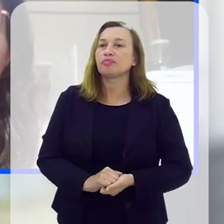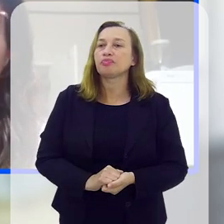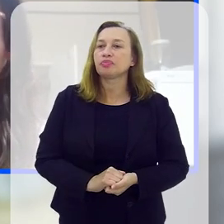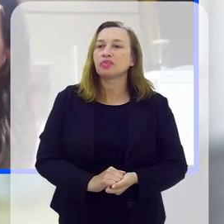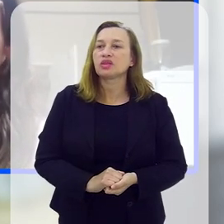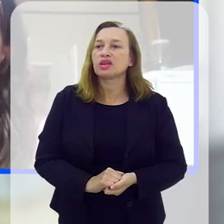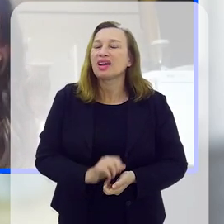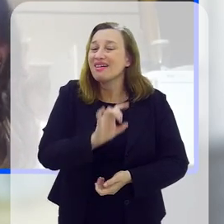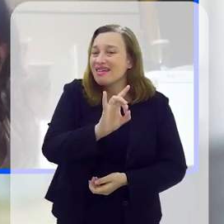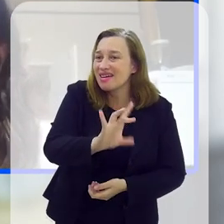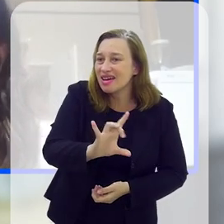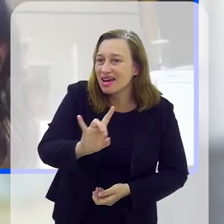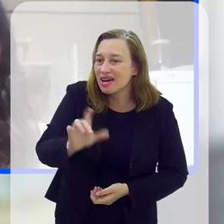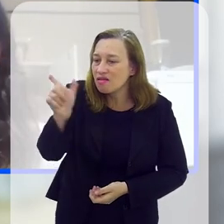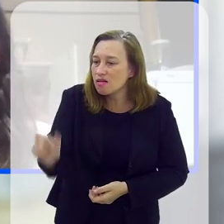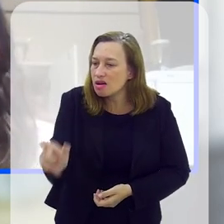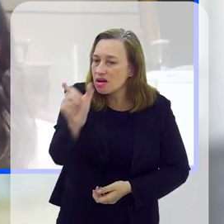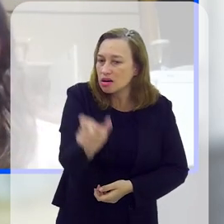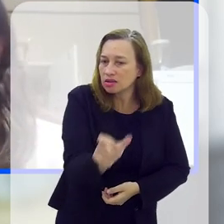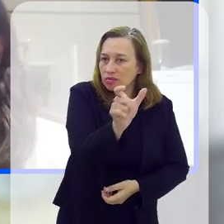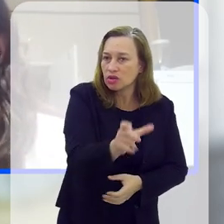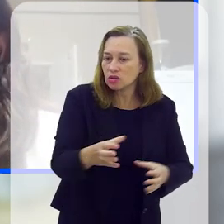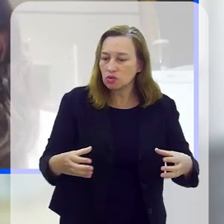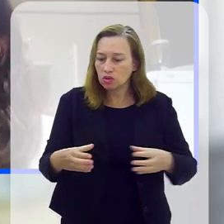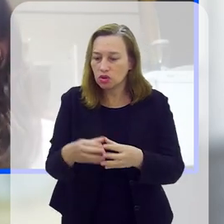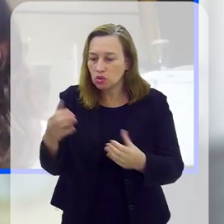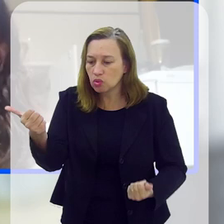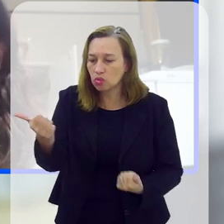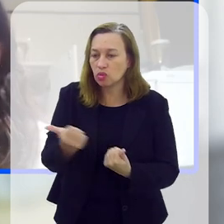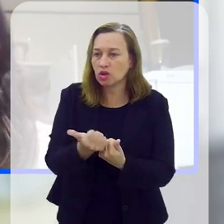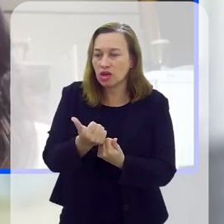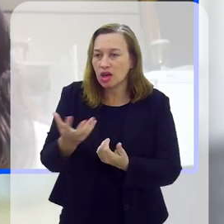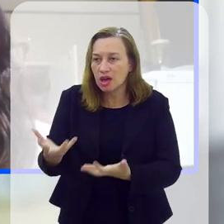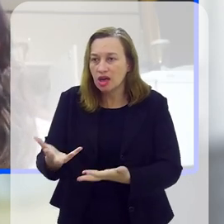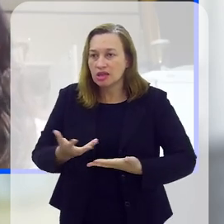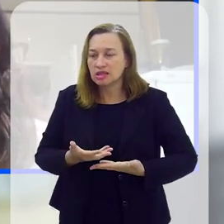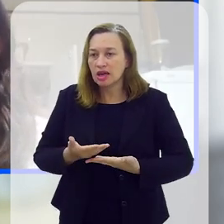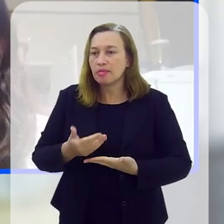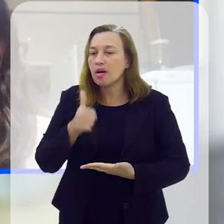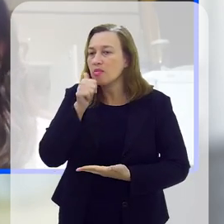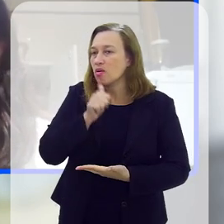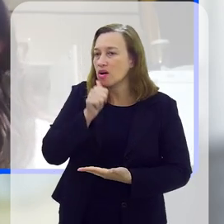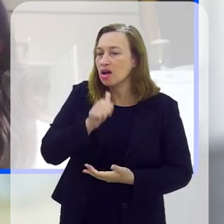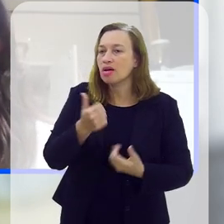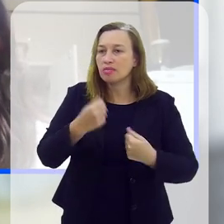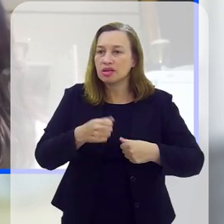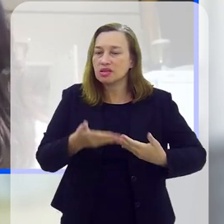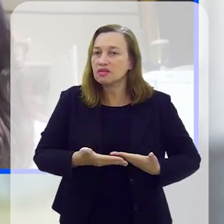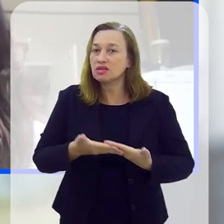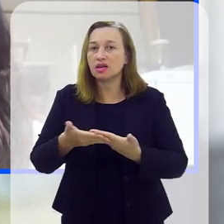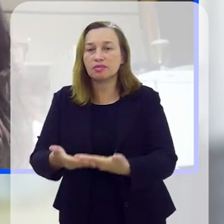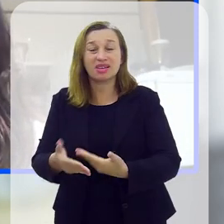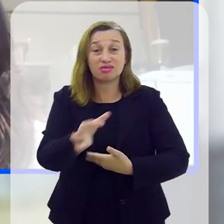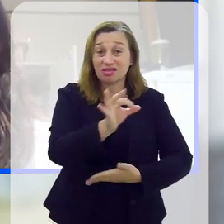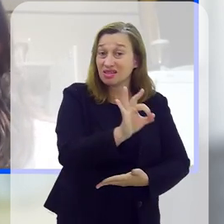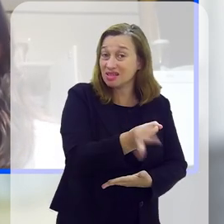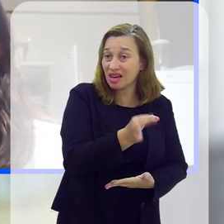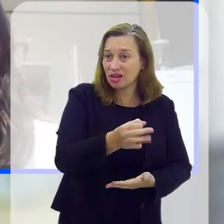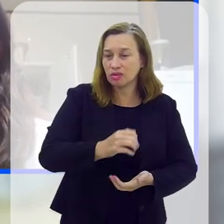revitimização, e cada componente dessa rede que recebe a mulher em primeiro lugar deve fazer os devidos encaminhamentos,